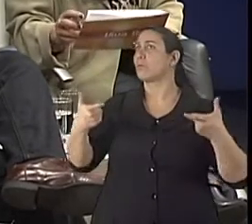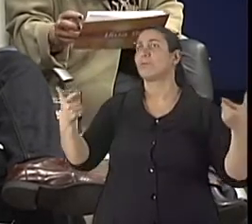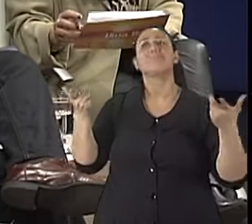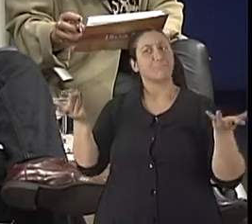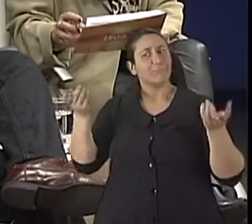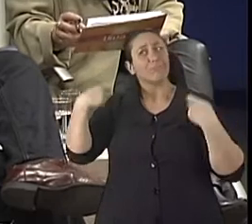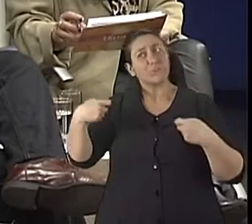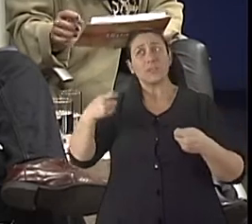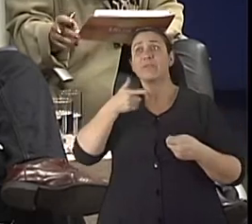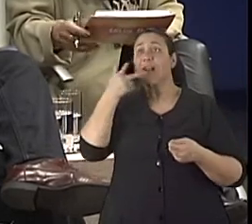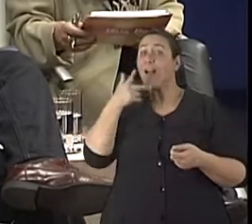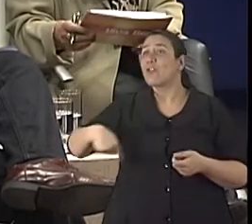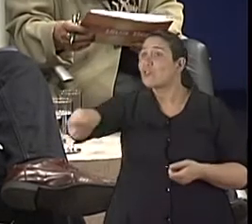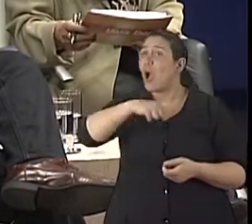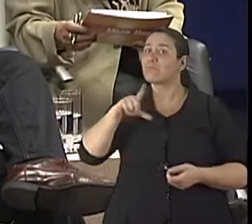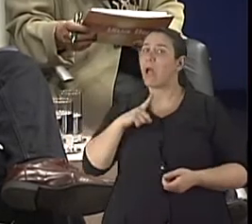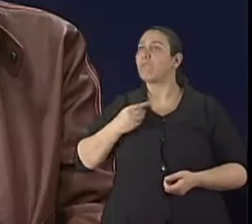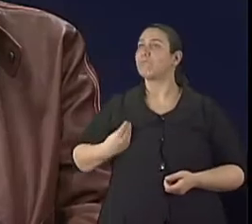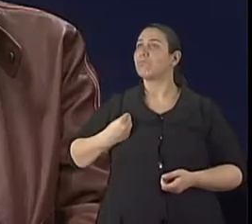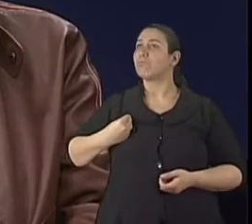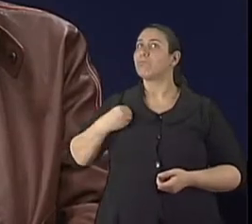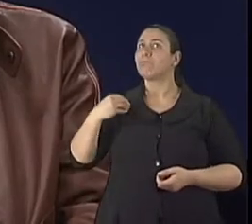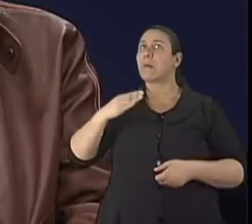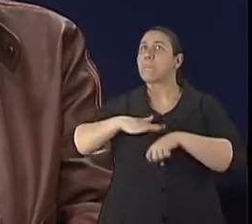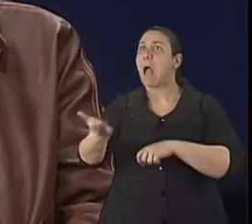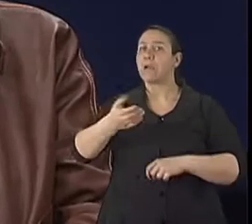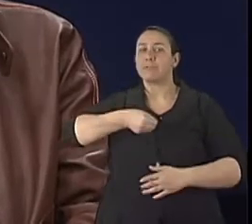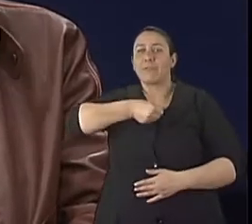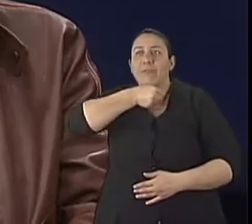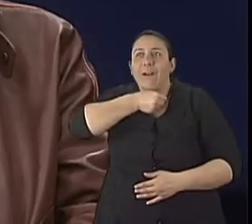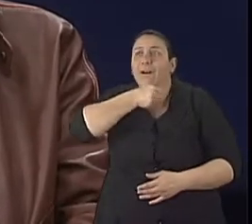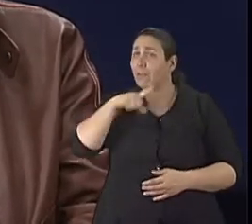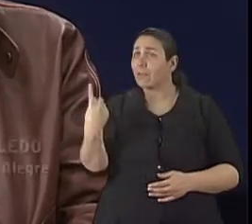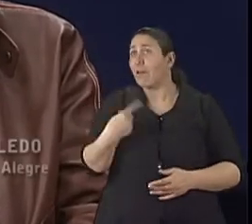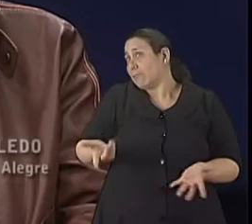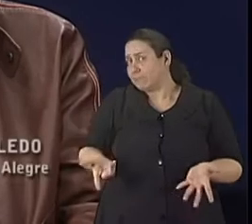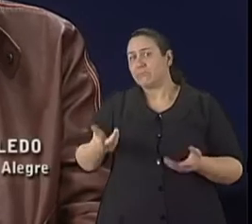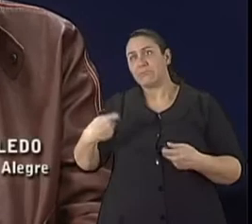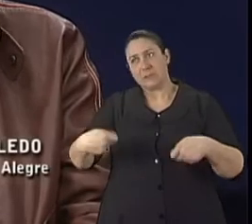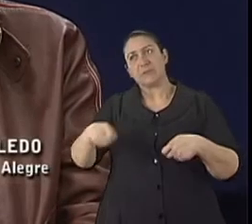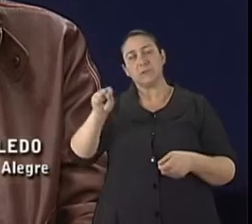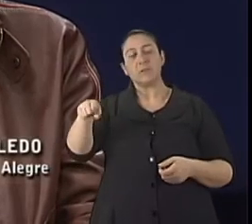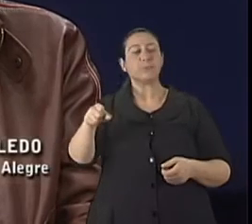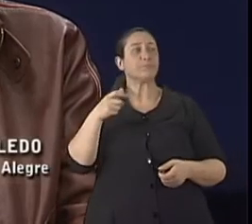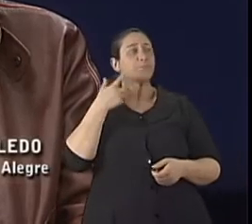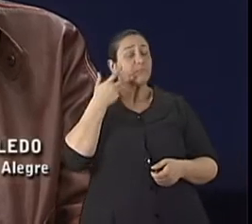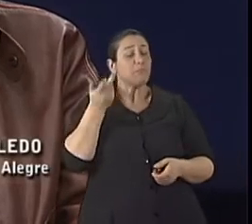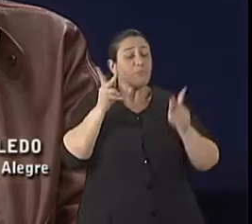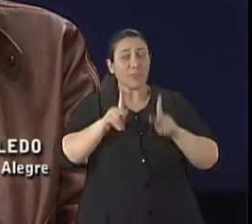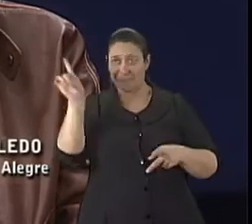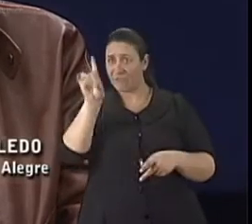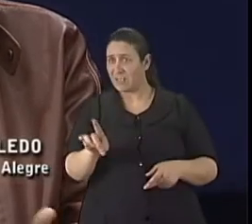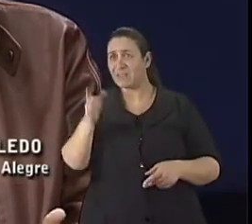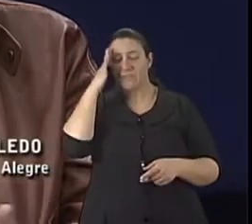popularmente, estamos ficando velhinhos, né? Claro. Realmente, nós, se a gente somar, olha só, o índice de pessoas com deficiência, no